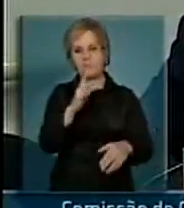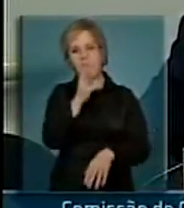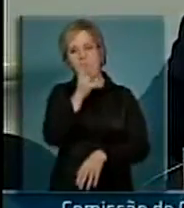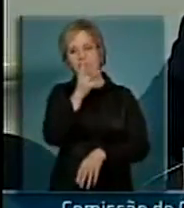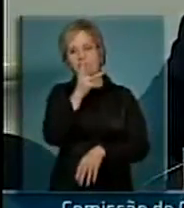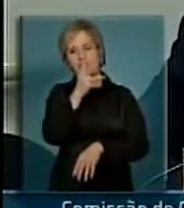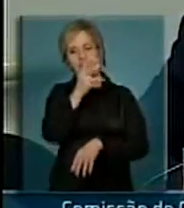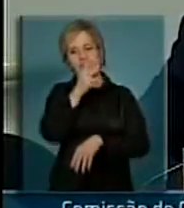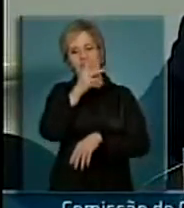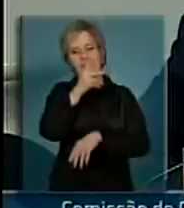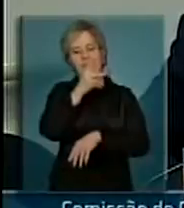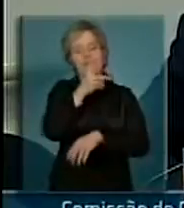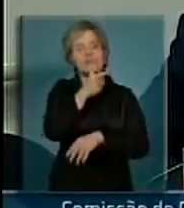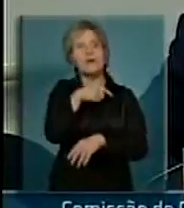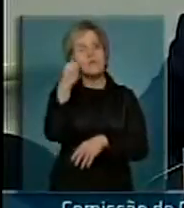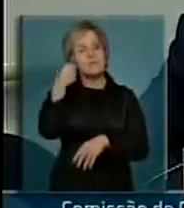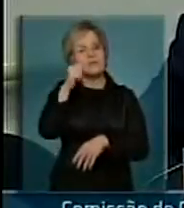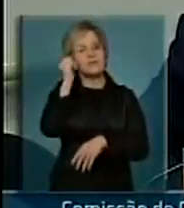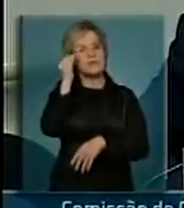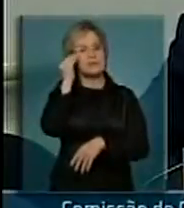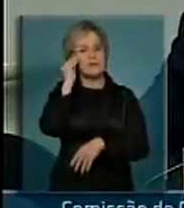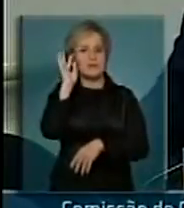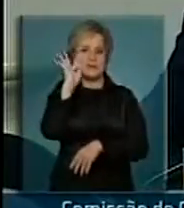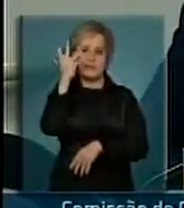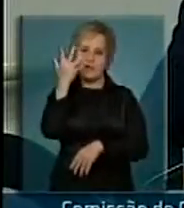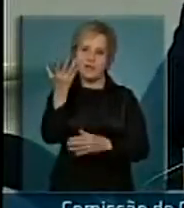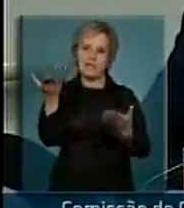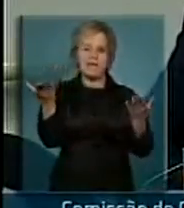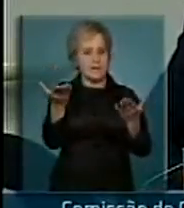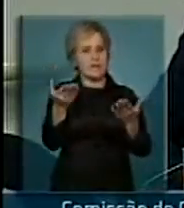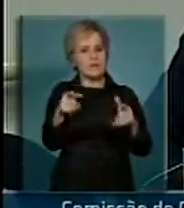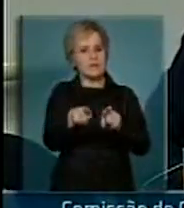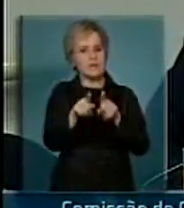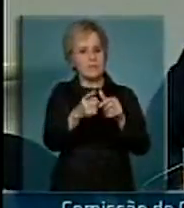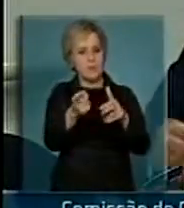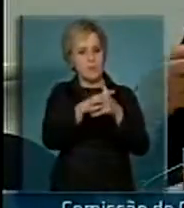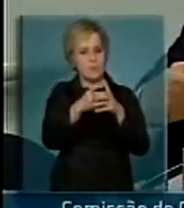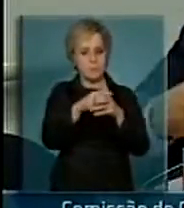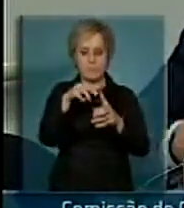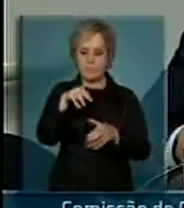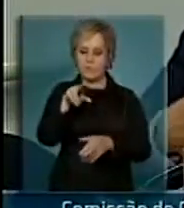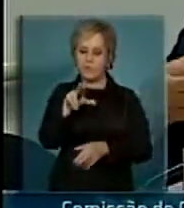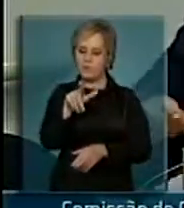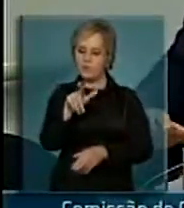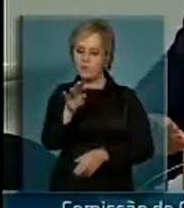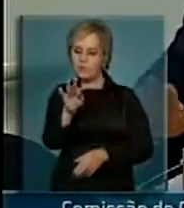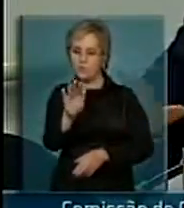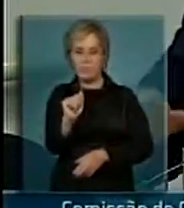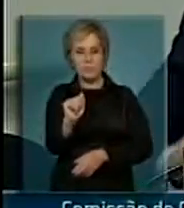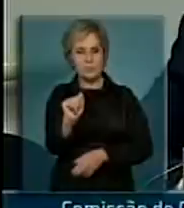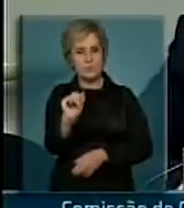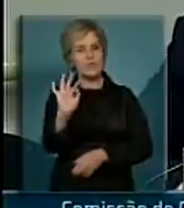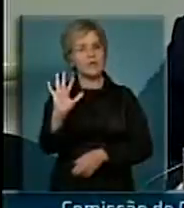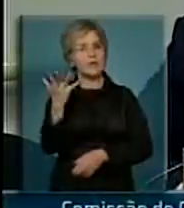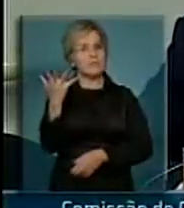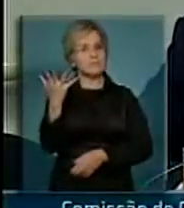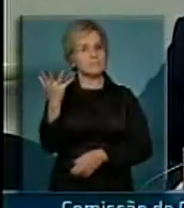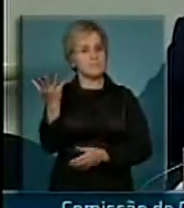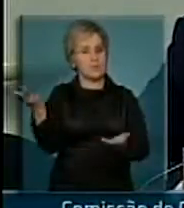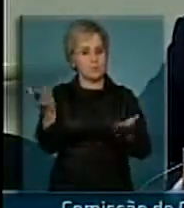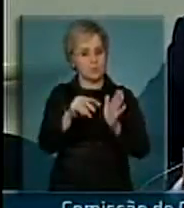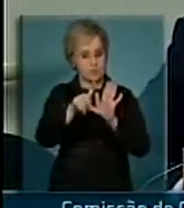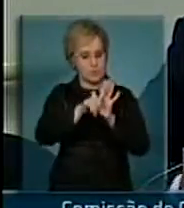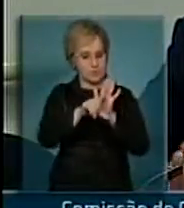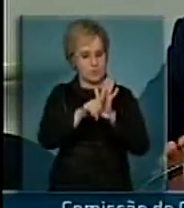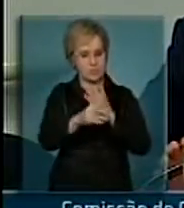resolver. E, relação à questão das multas, a nossa visão é a seguinte, a legislação, hoje, ela prevê que